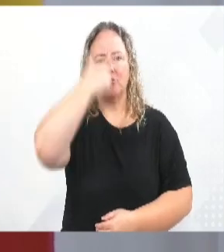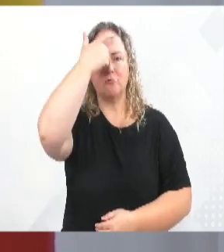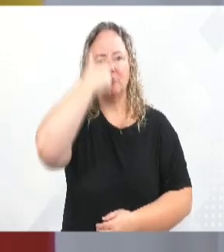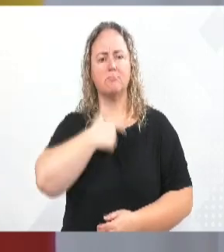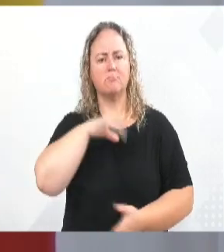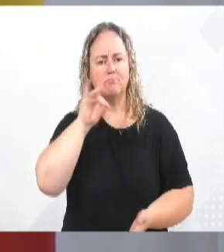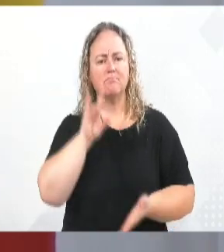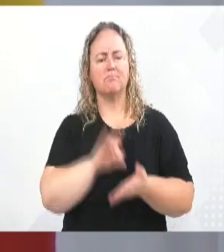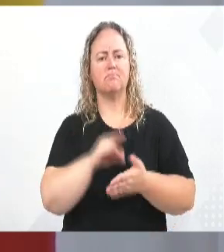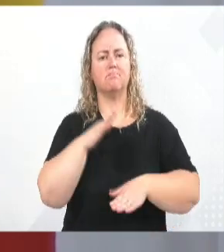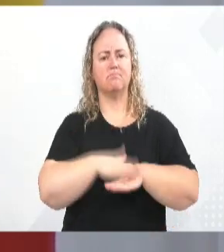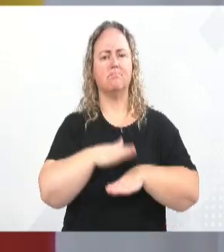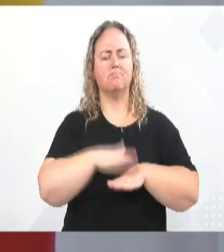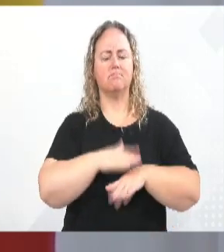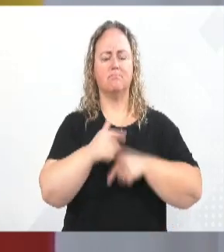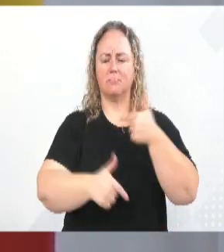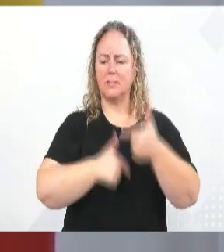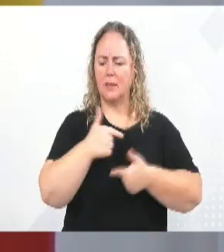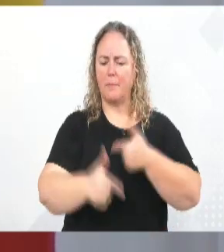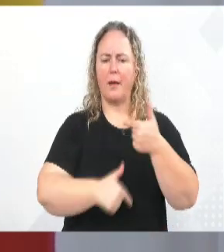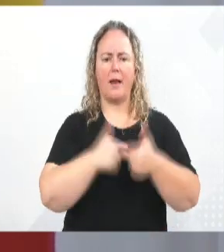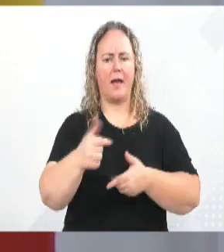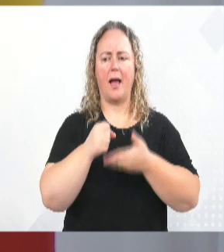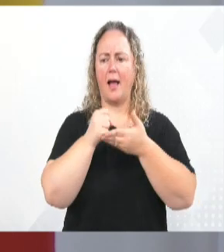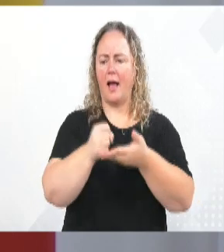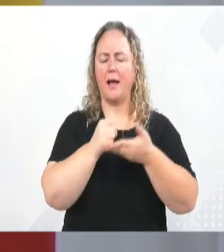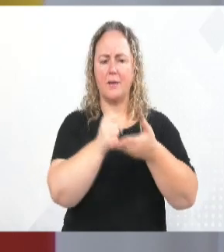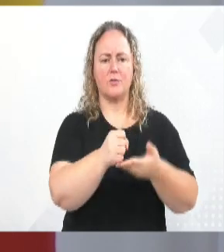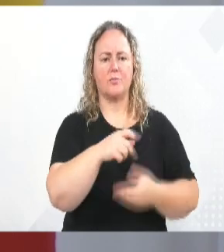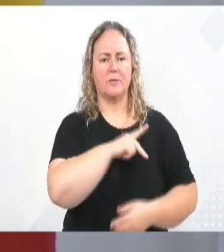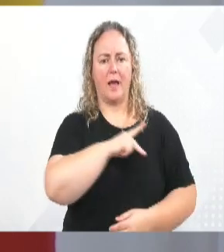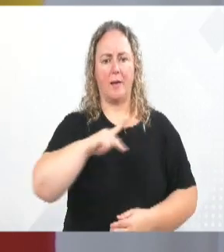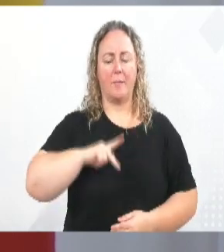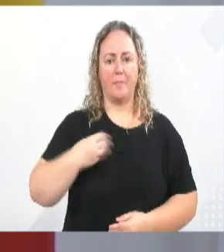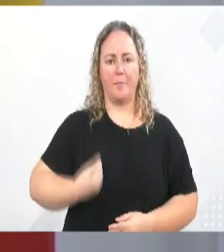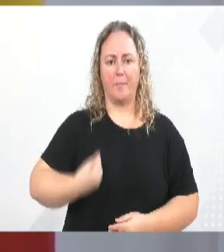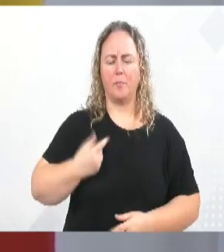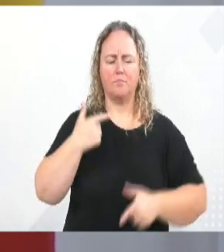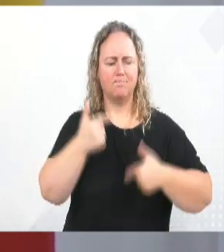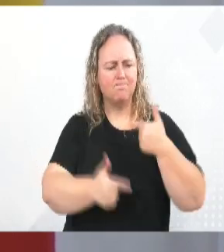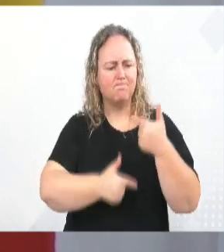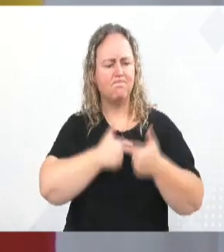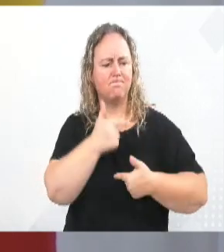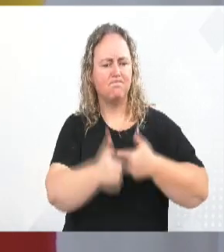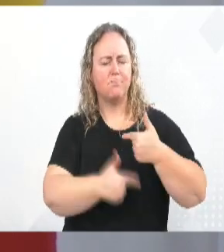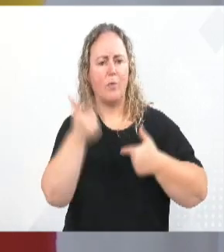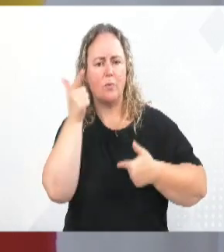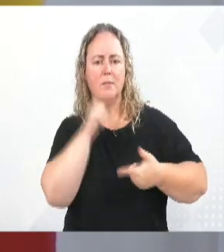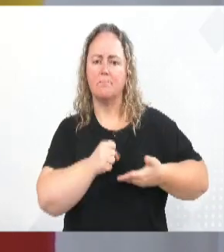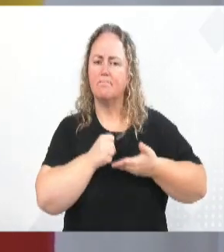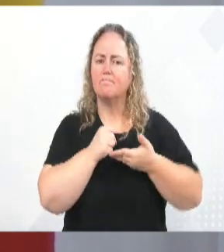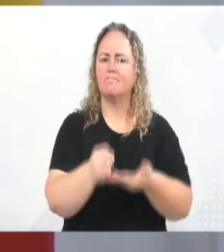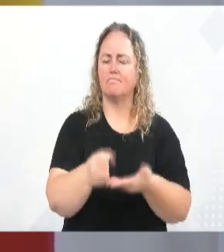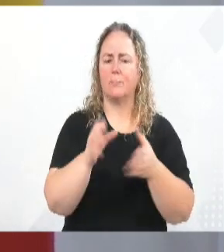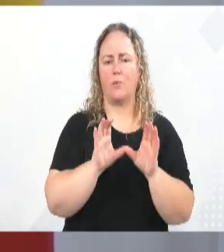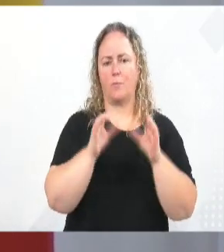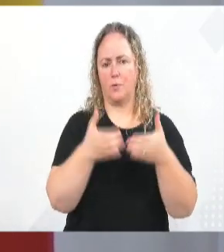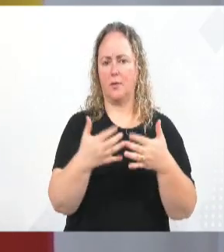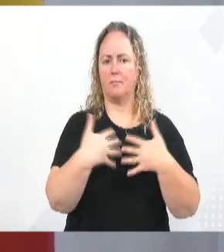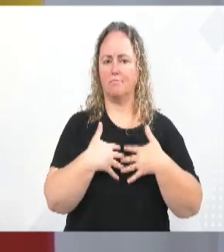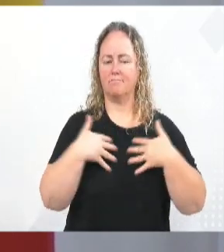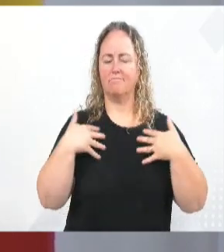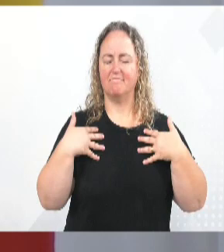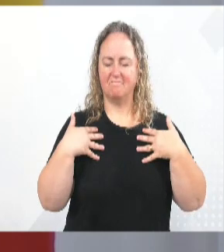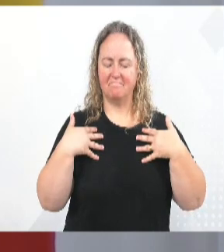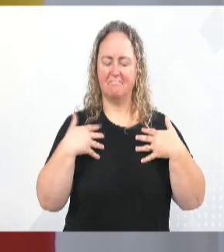de atuar na vida pública, de procurar encontrar soluções e trabalhar, trabalhar e trabalhar, entregar resultados para a comunidade. Então, tenho muito orgulho